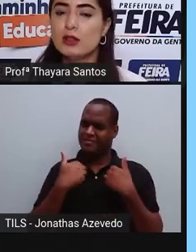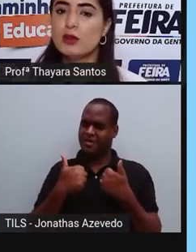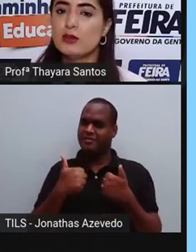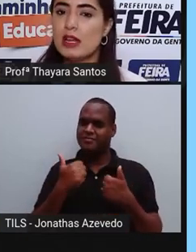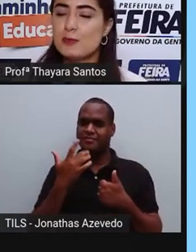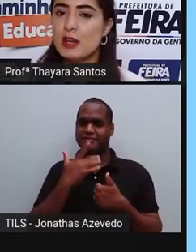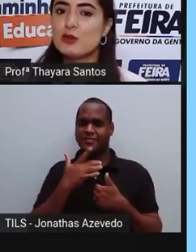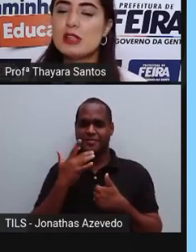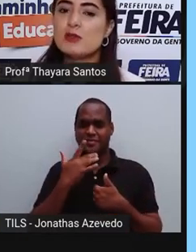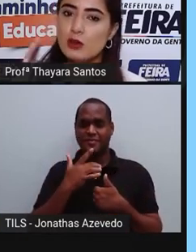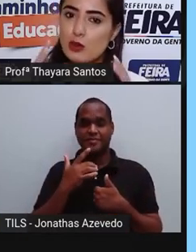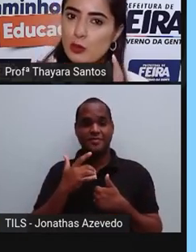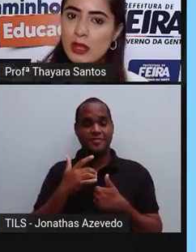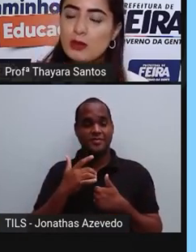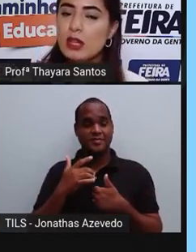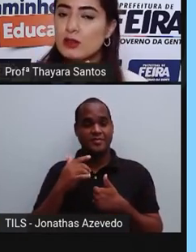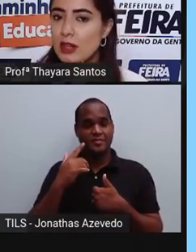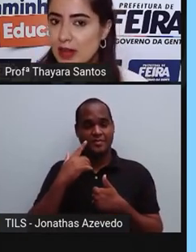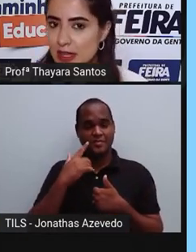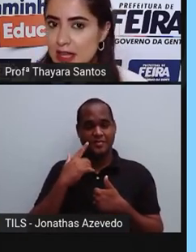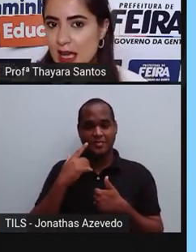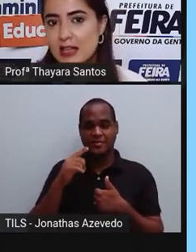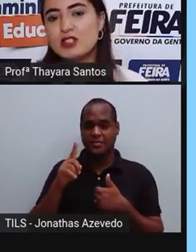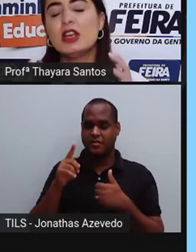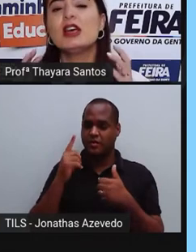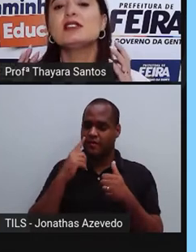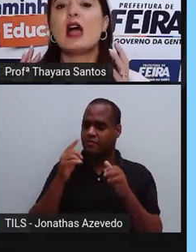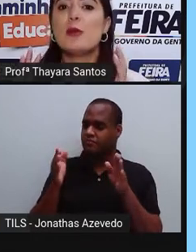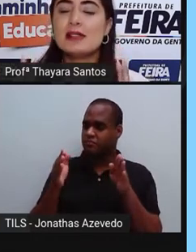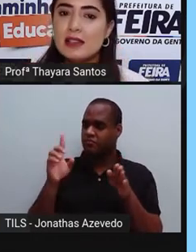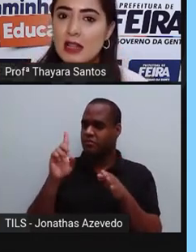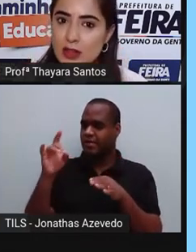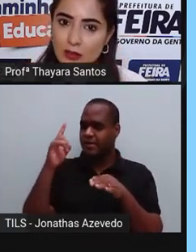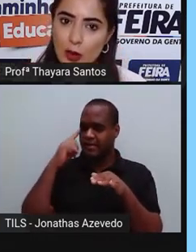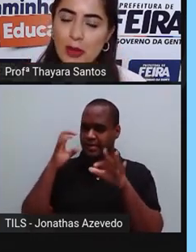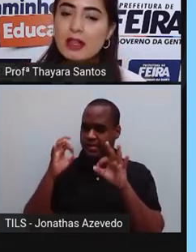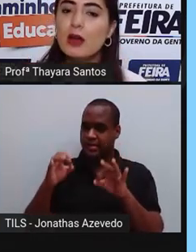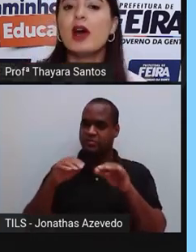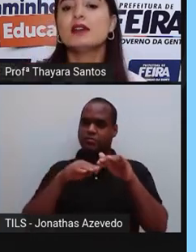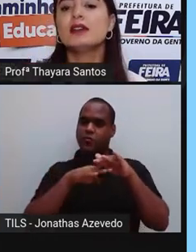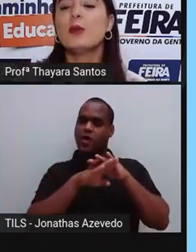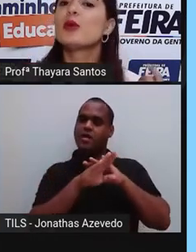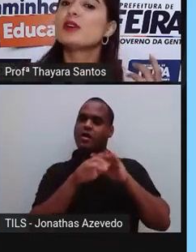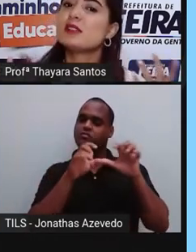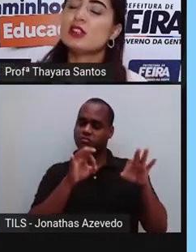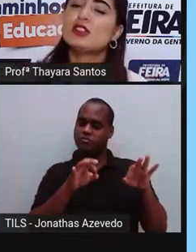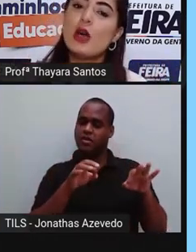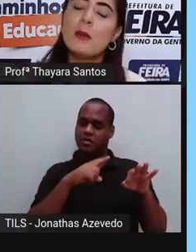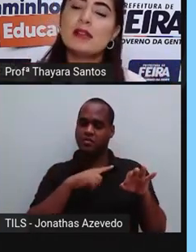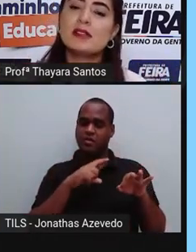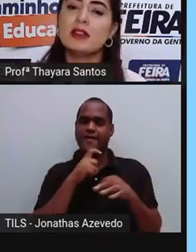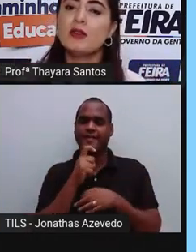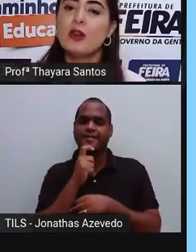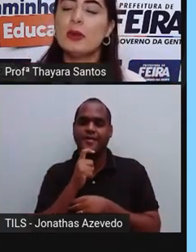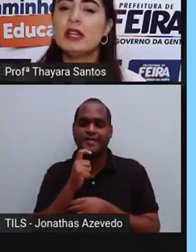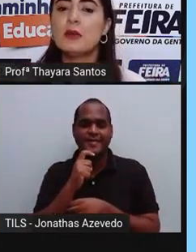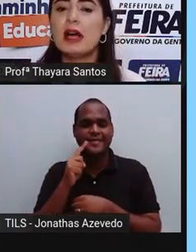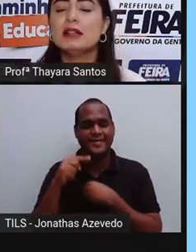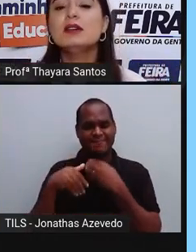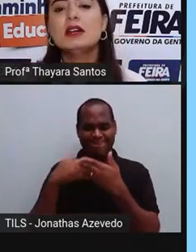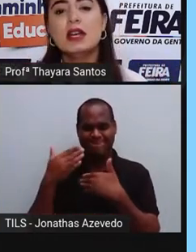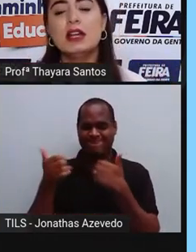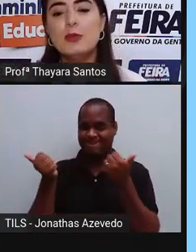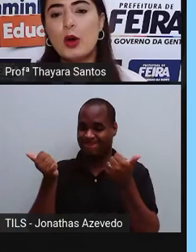claro, não traz prejuízo se consumindo dentro da validade, se é armazenado da forma adequada. Porque se a gente não armazena da forma